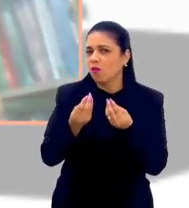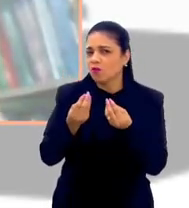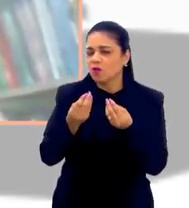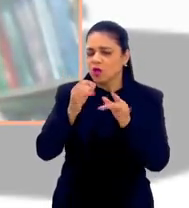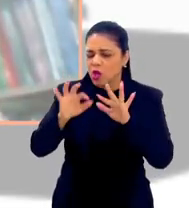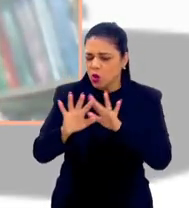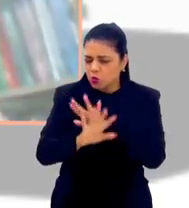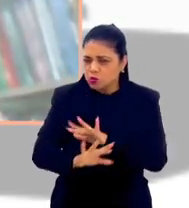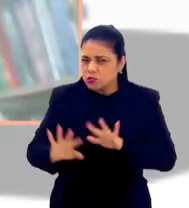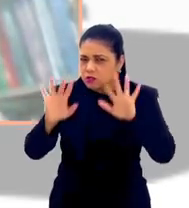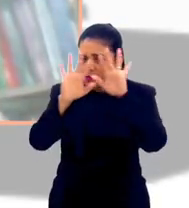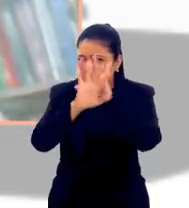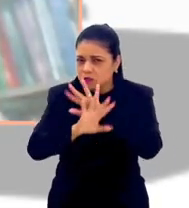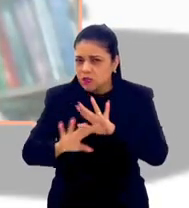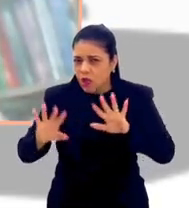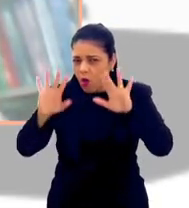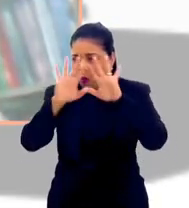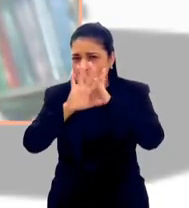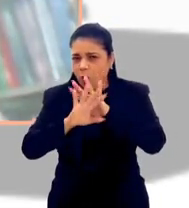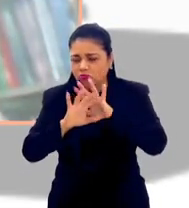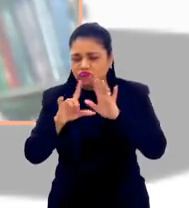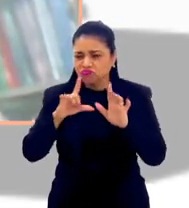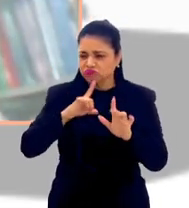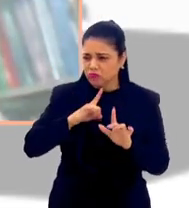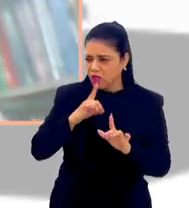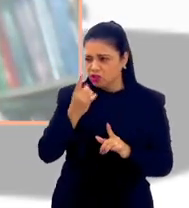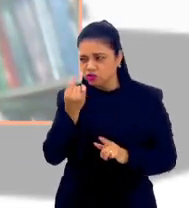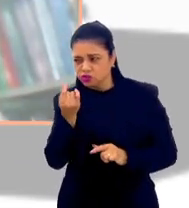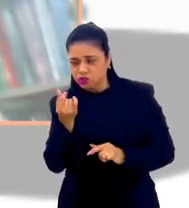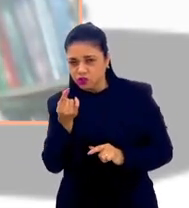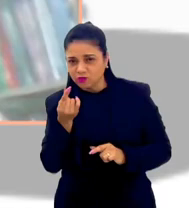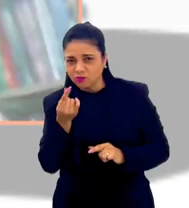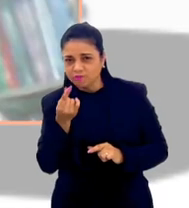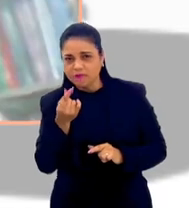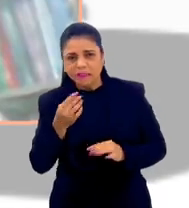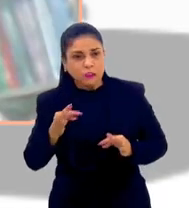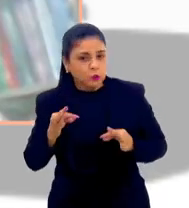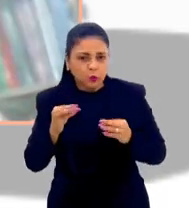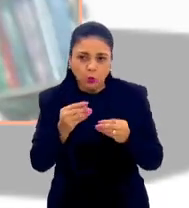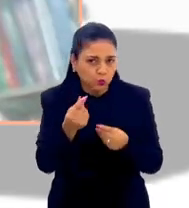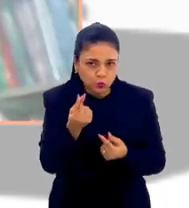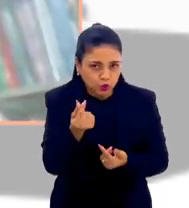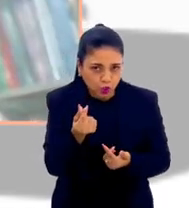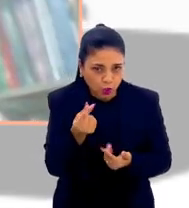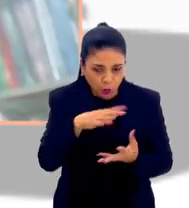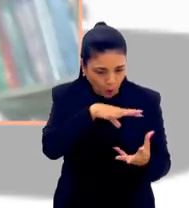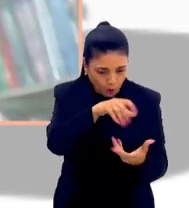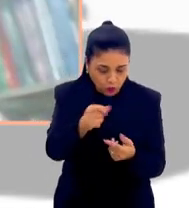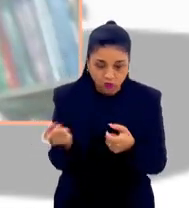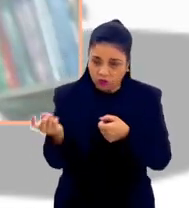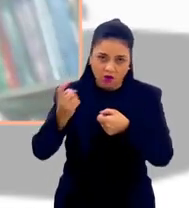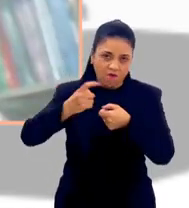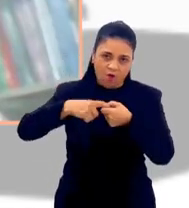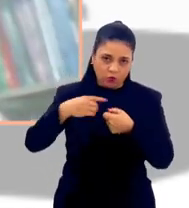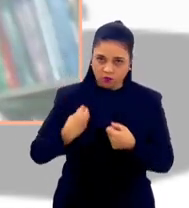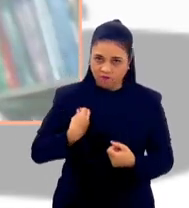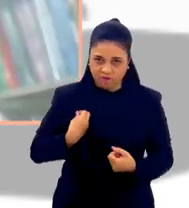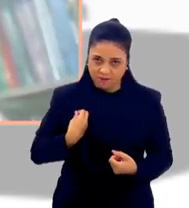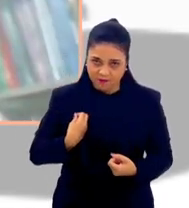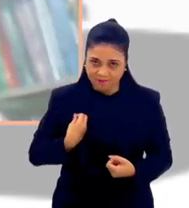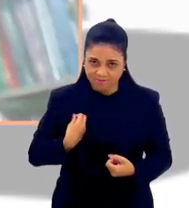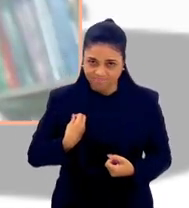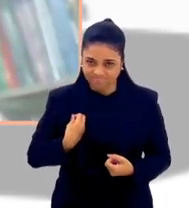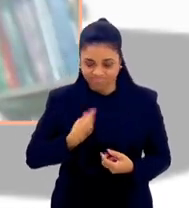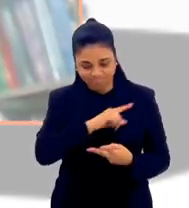pouco da ilusão do ser, do ter o dinheiro, nem todo o dinheiro do mundo traz de volta a vida de alguém.